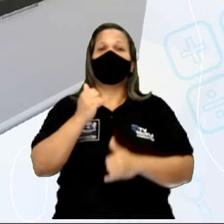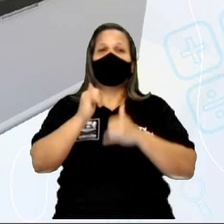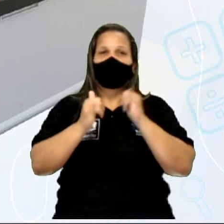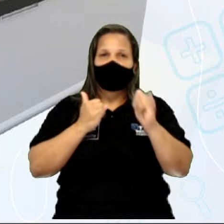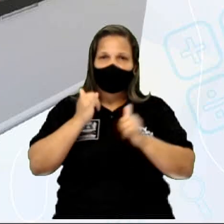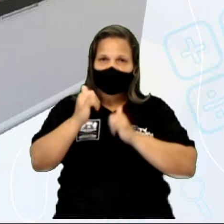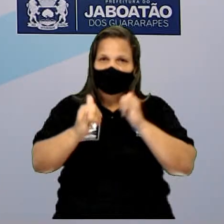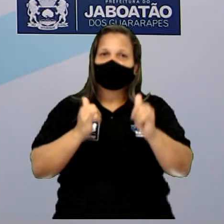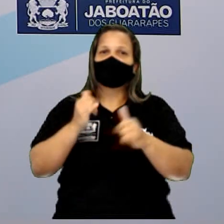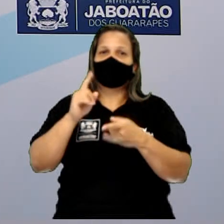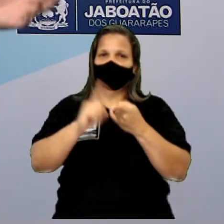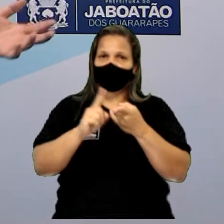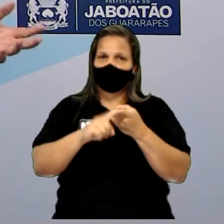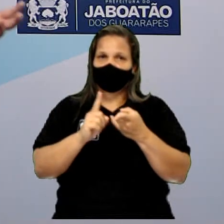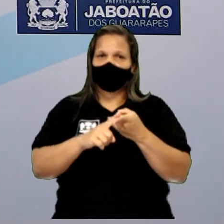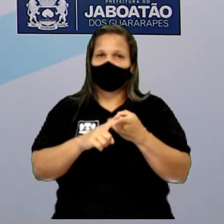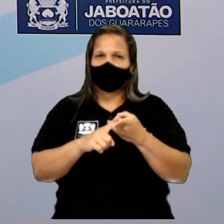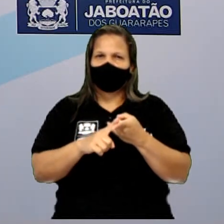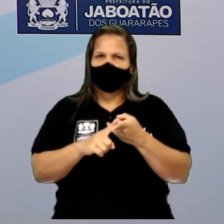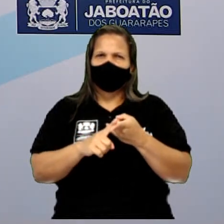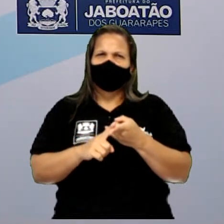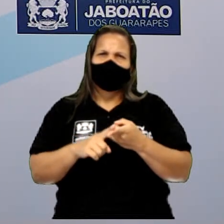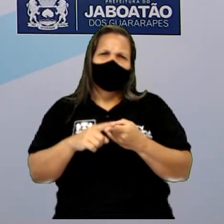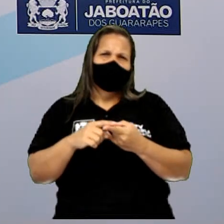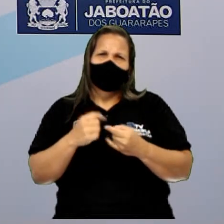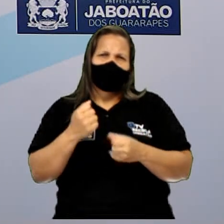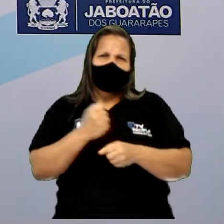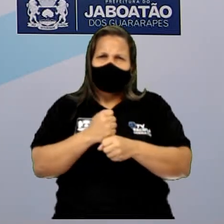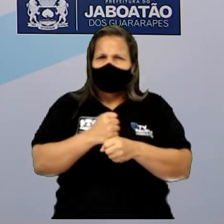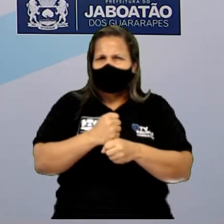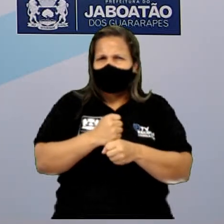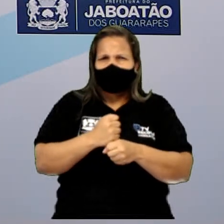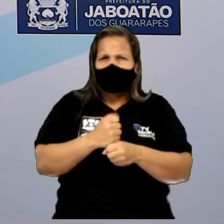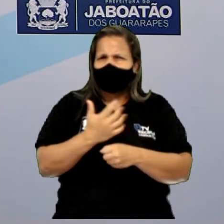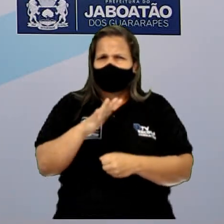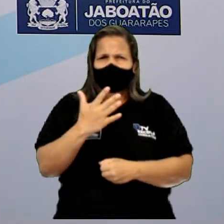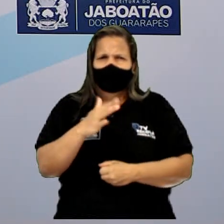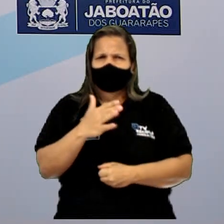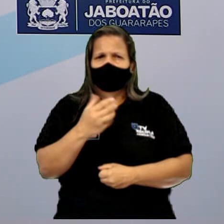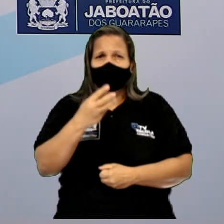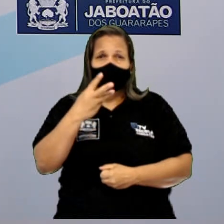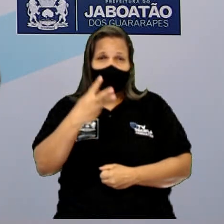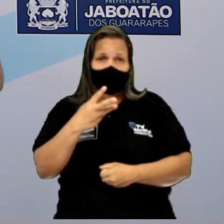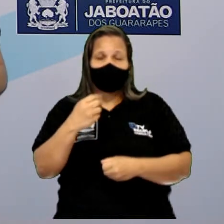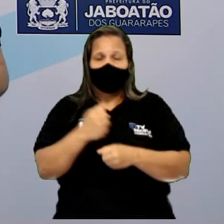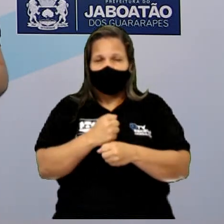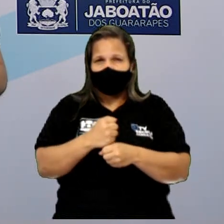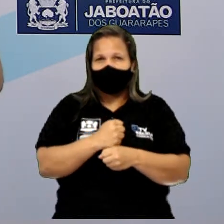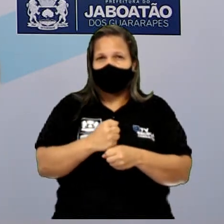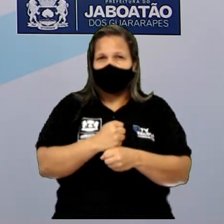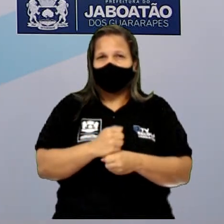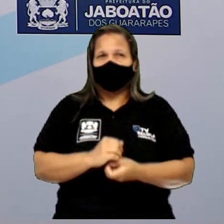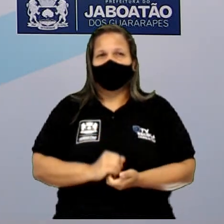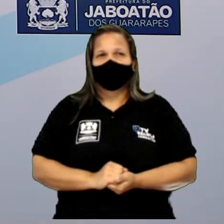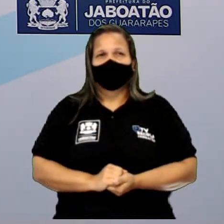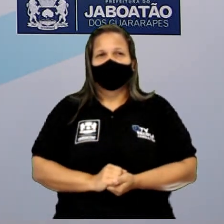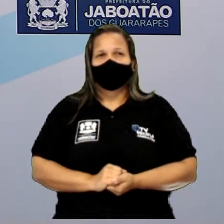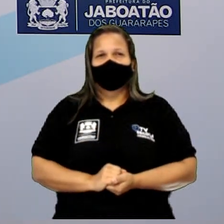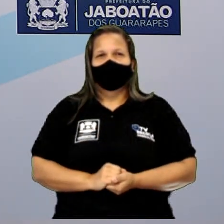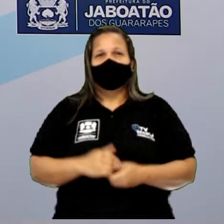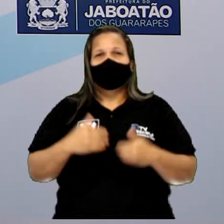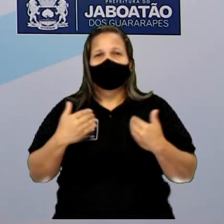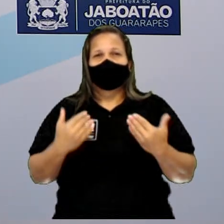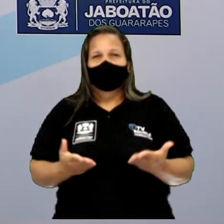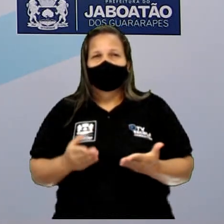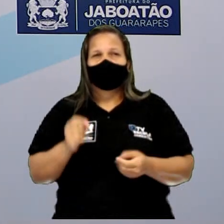Ela tem uma durabilidade aí, pelo menos, de uns três anos, mais ou menos. Bom, mas e o que fazer depois que